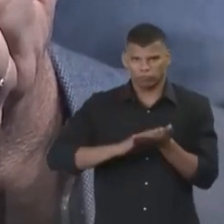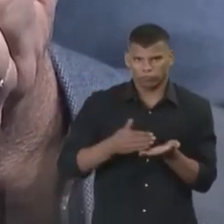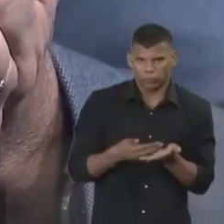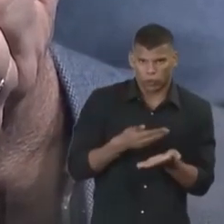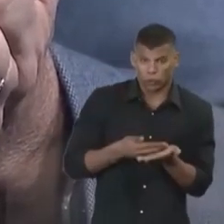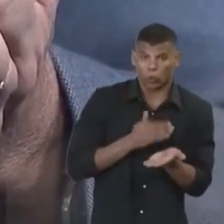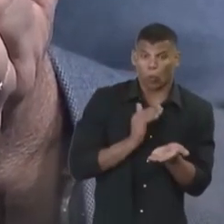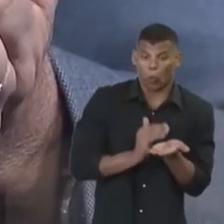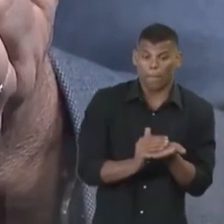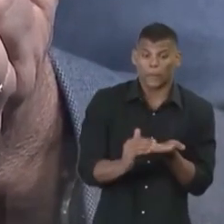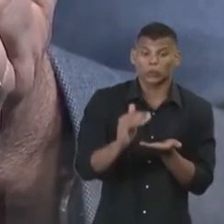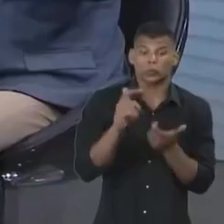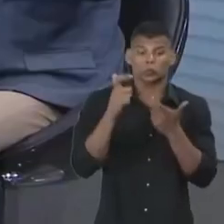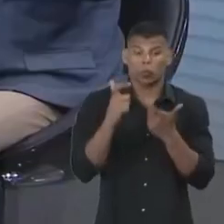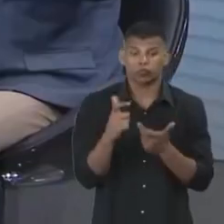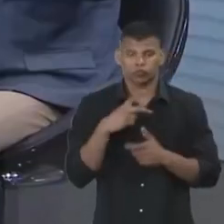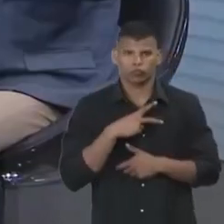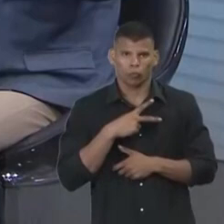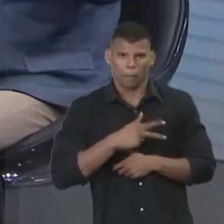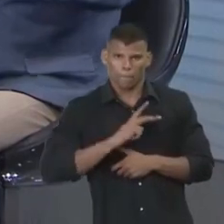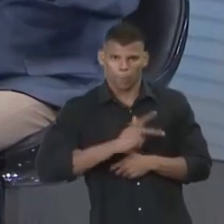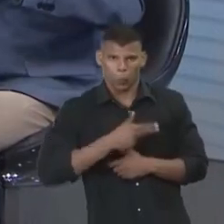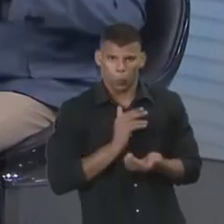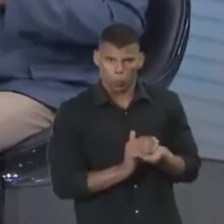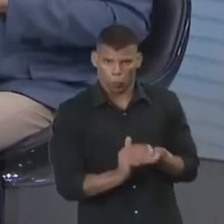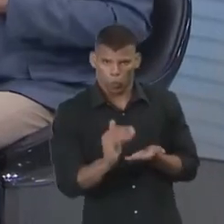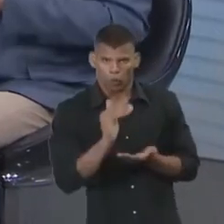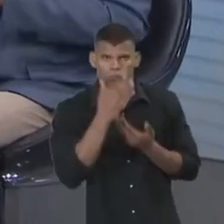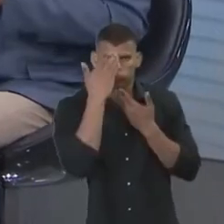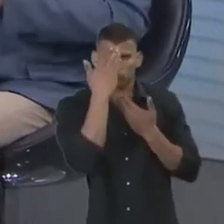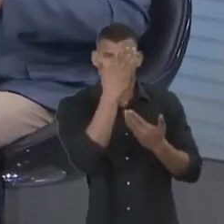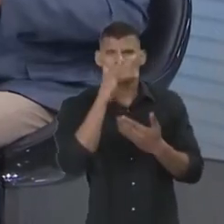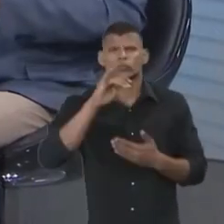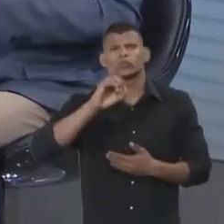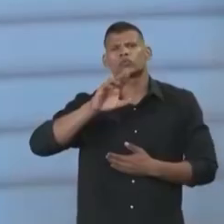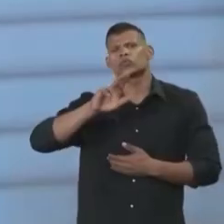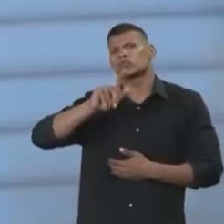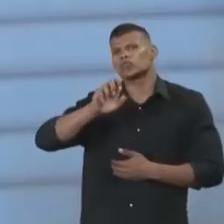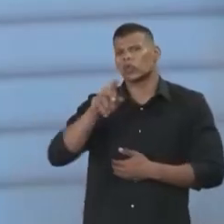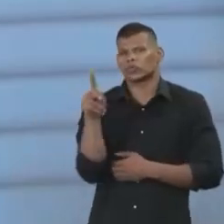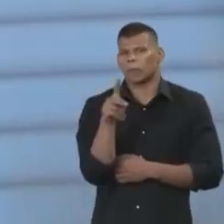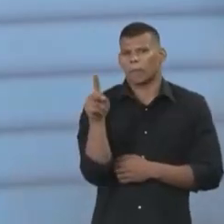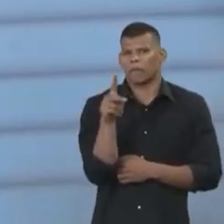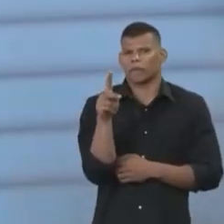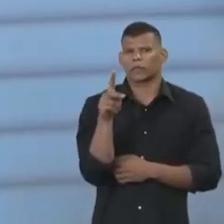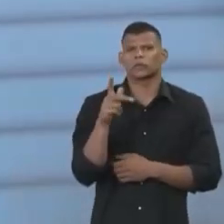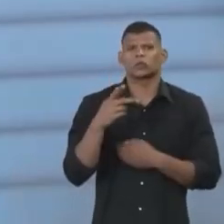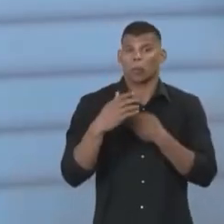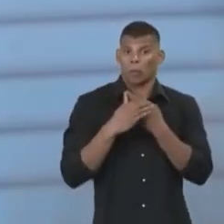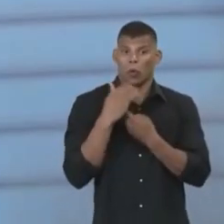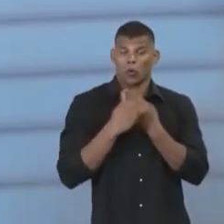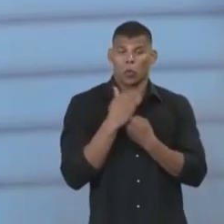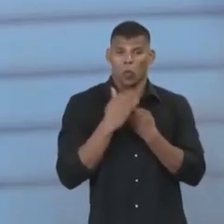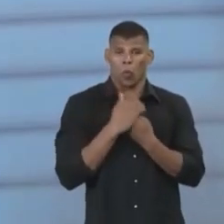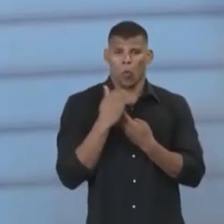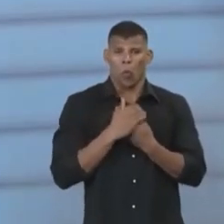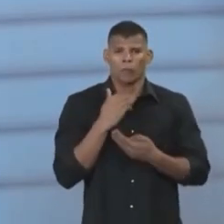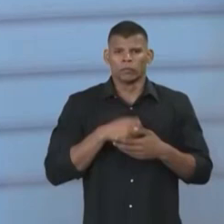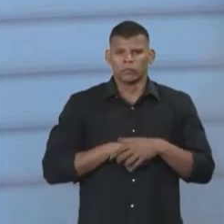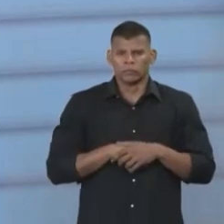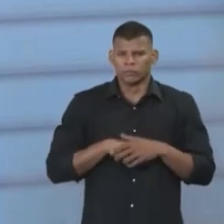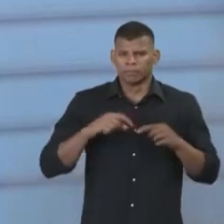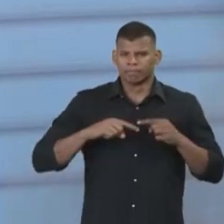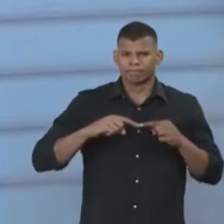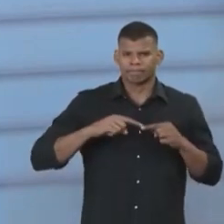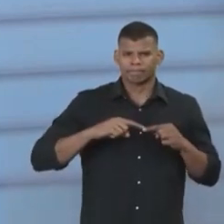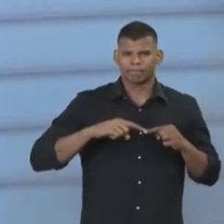Portugal. E aqui eu já agradeço ao professor Jorge Miranda, que iniciou essa orientação. E depois eu